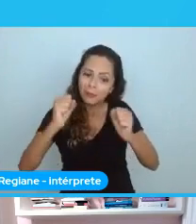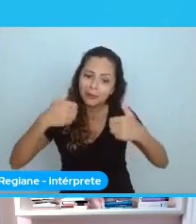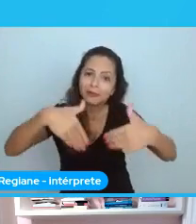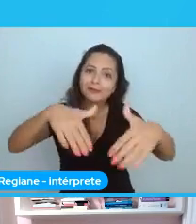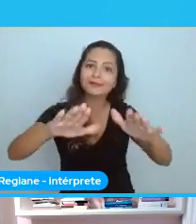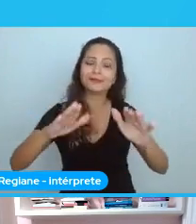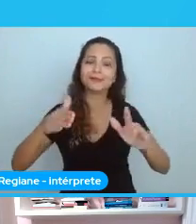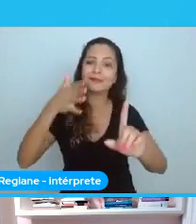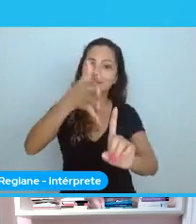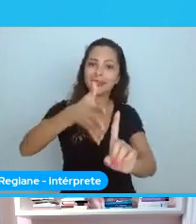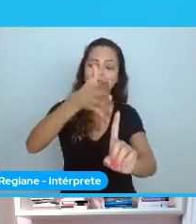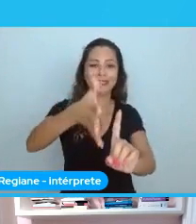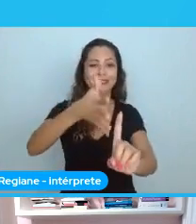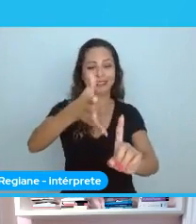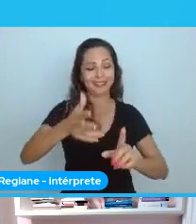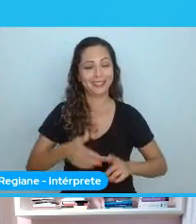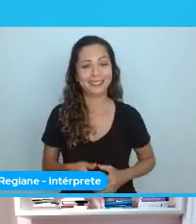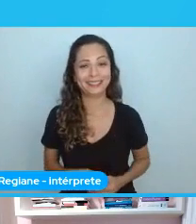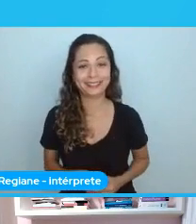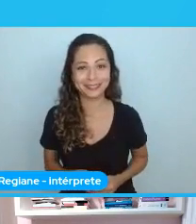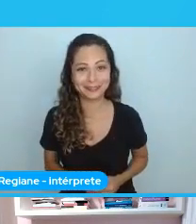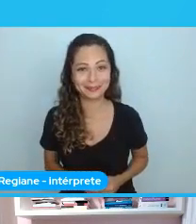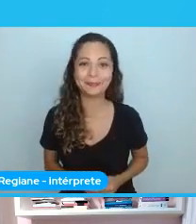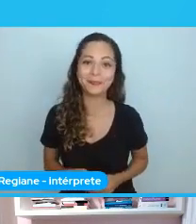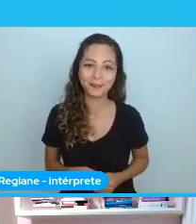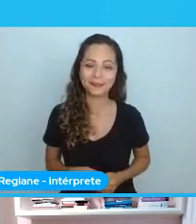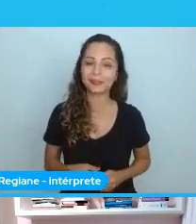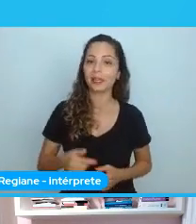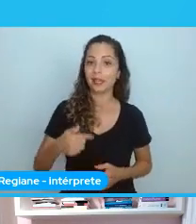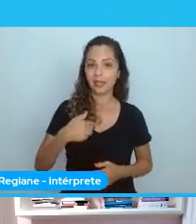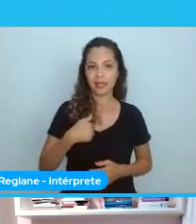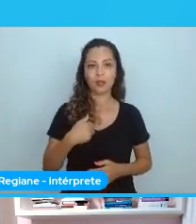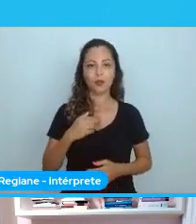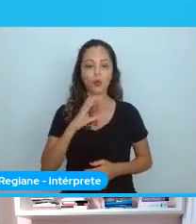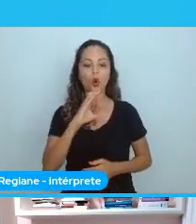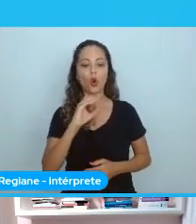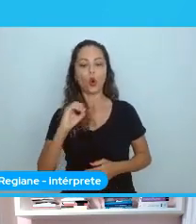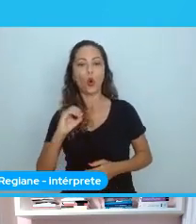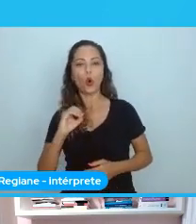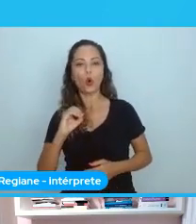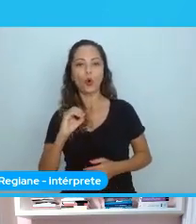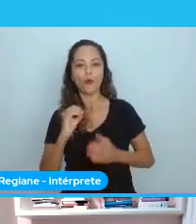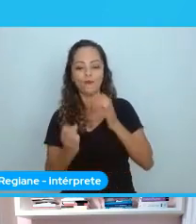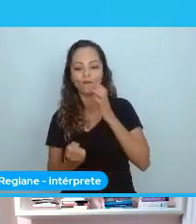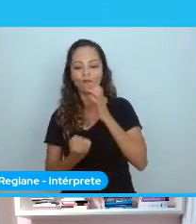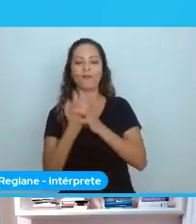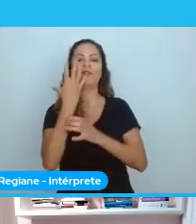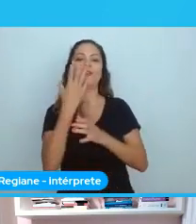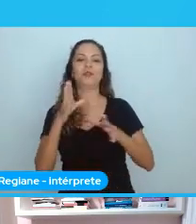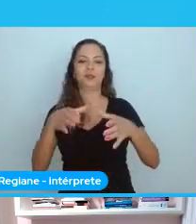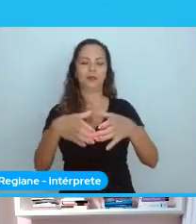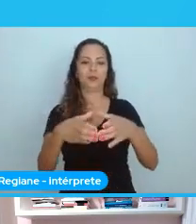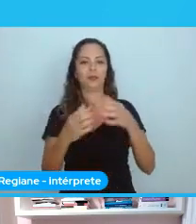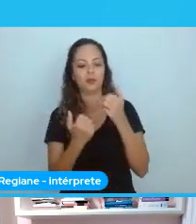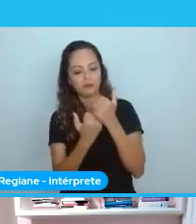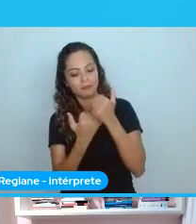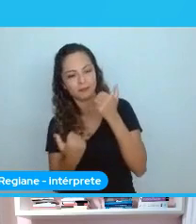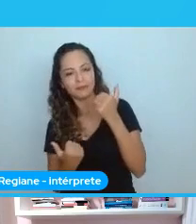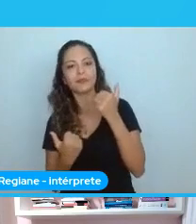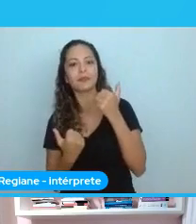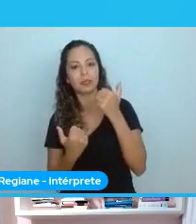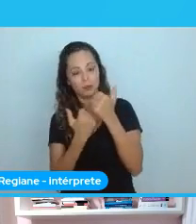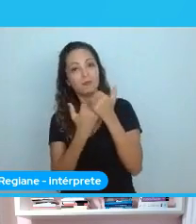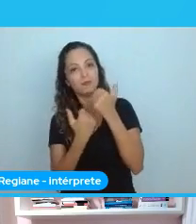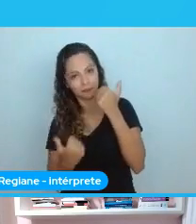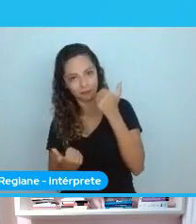A gente fala... Assim, eu falo, né? Ah, sou cofundadora do Paletes Brasil. Mas no fundo, no fundo, tipo... Geral,